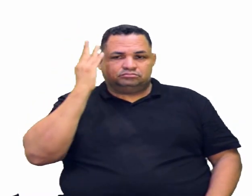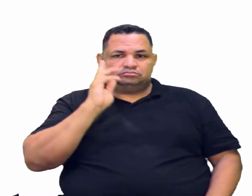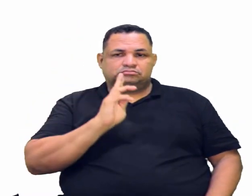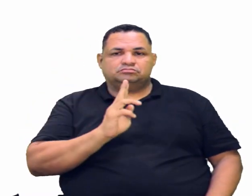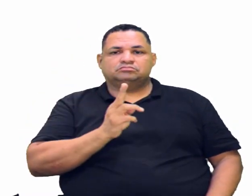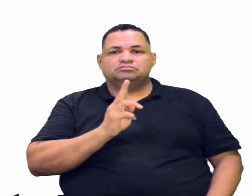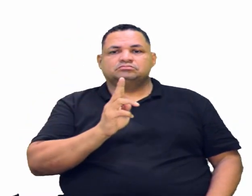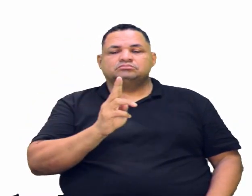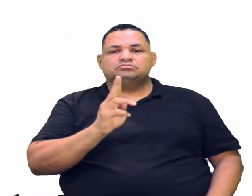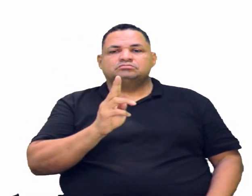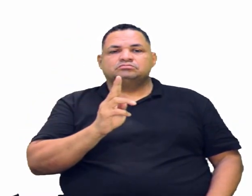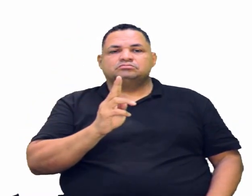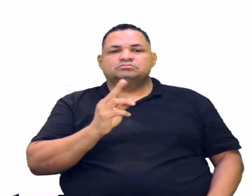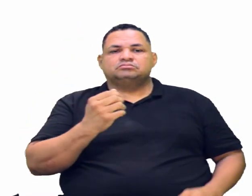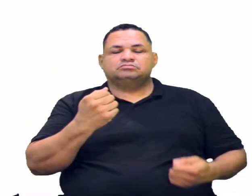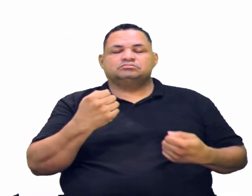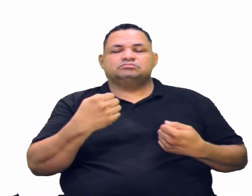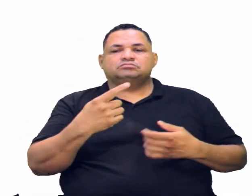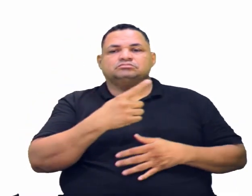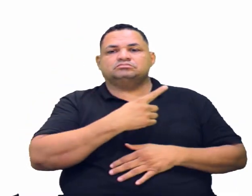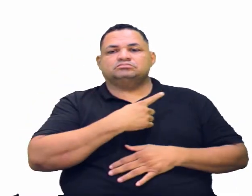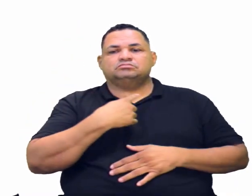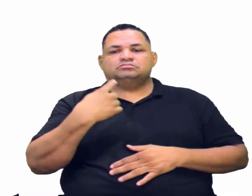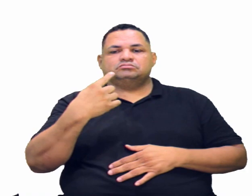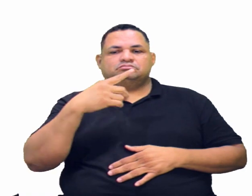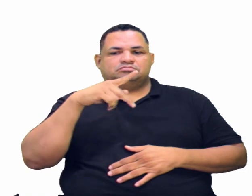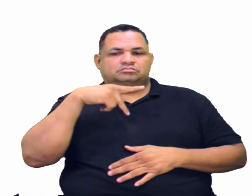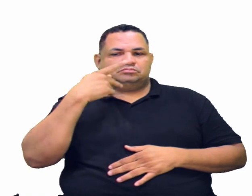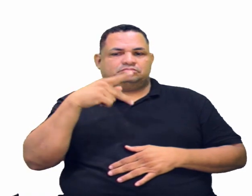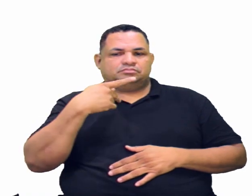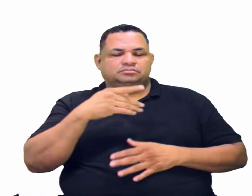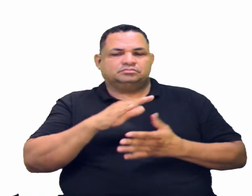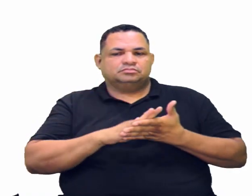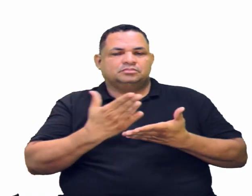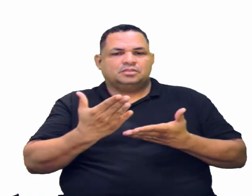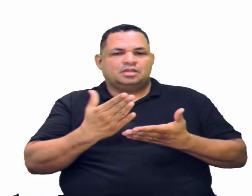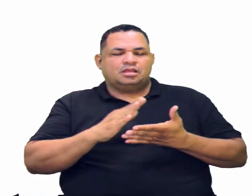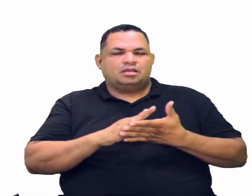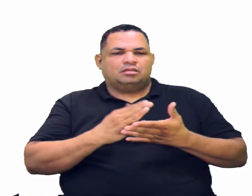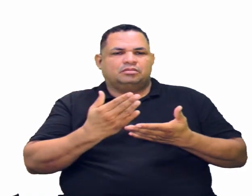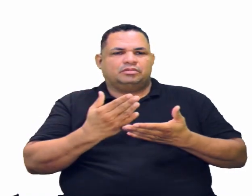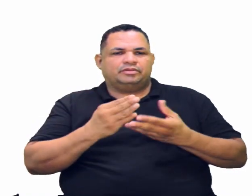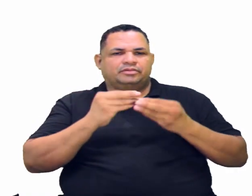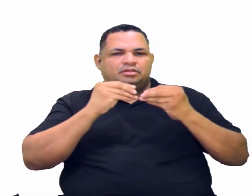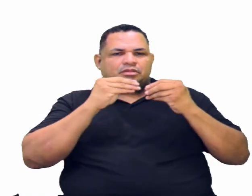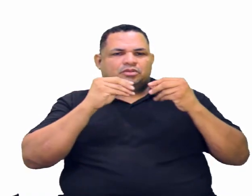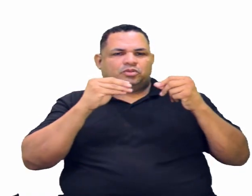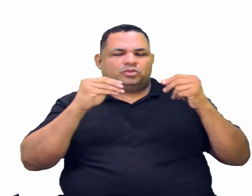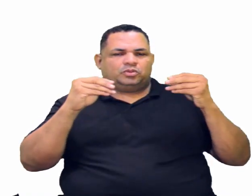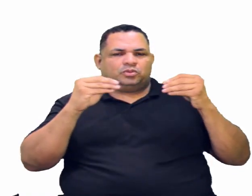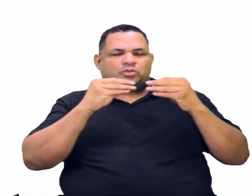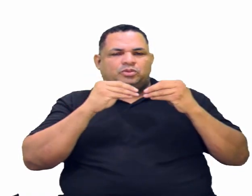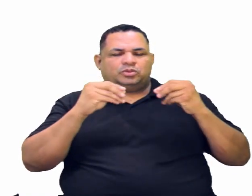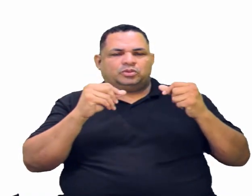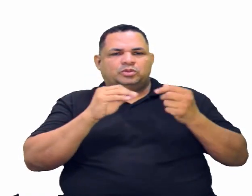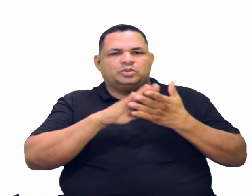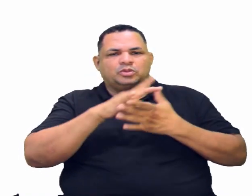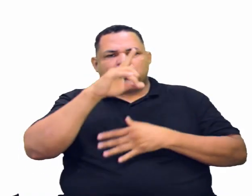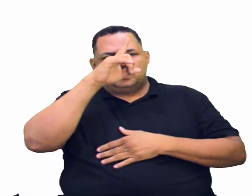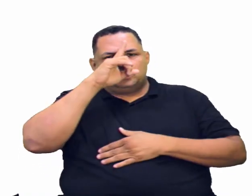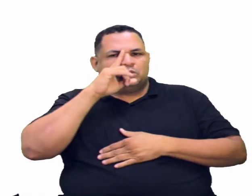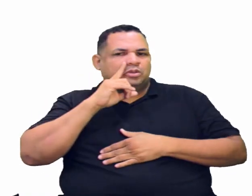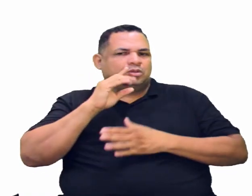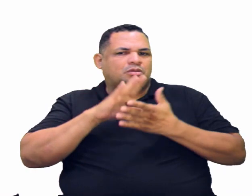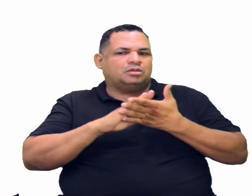Sempre, sempre que nós estivermos falando da oxidação que vai gerar uma cetona, é a oxidação de um álcool